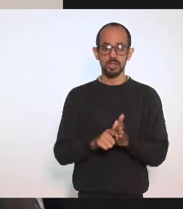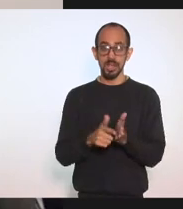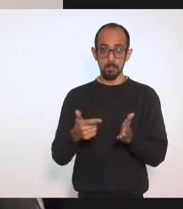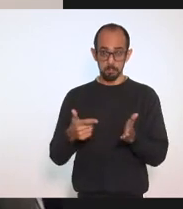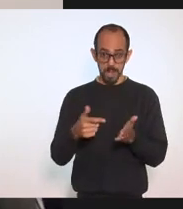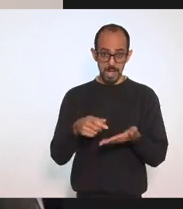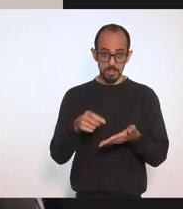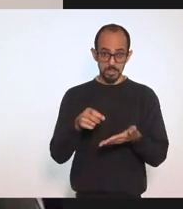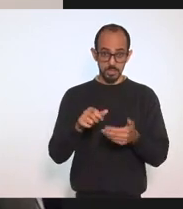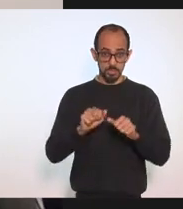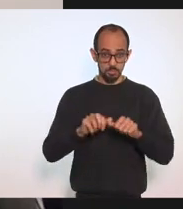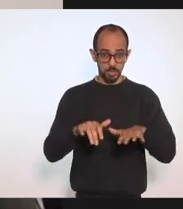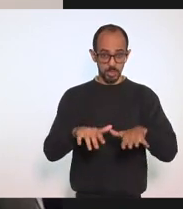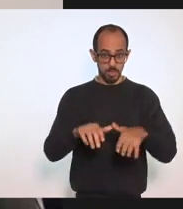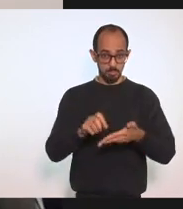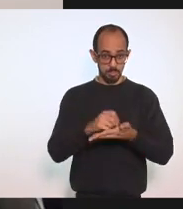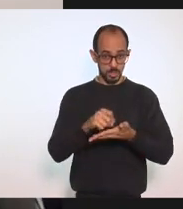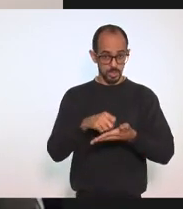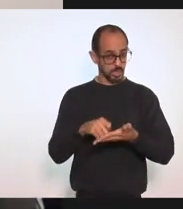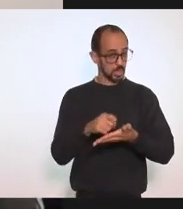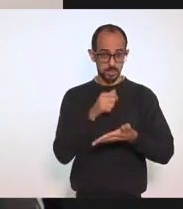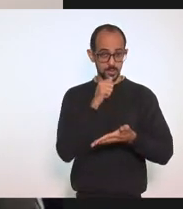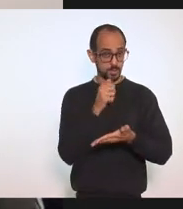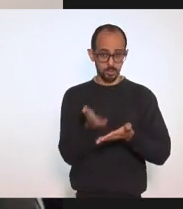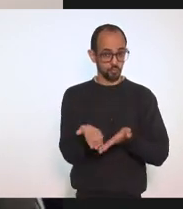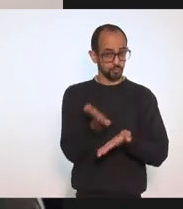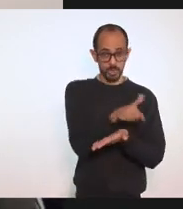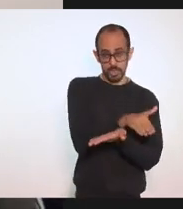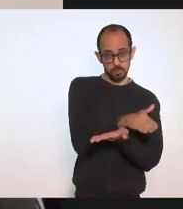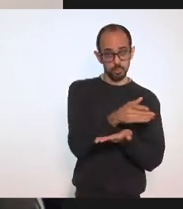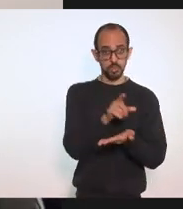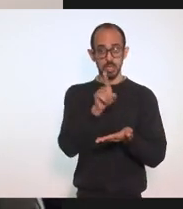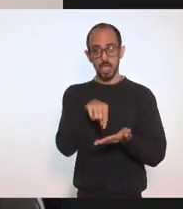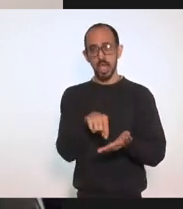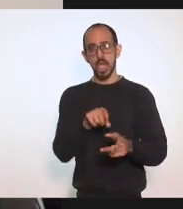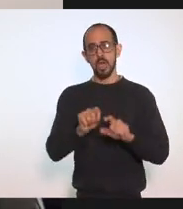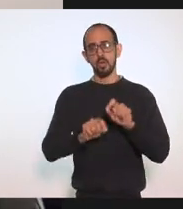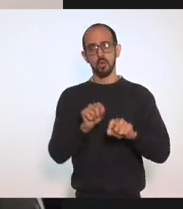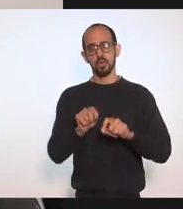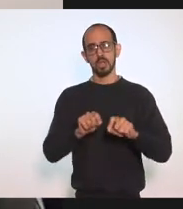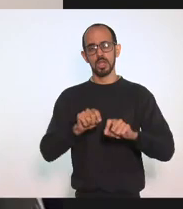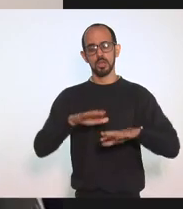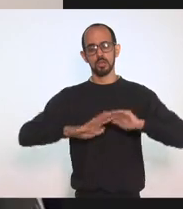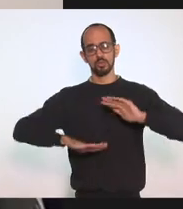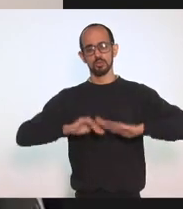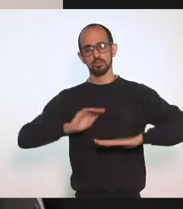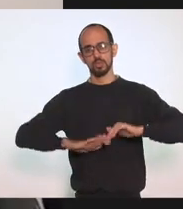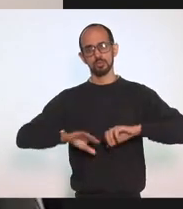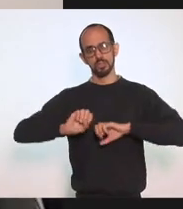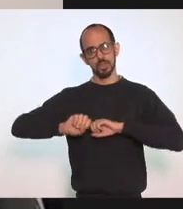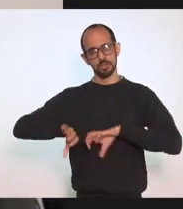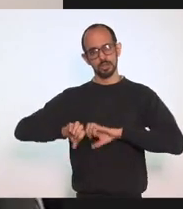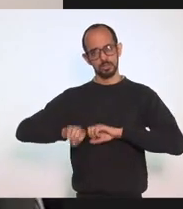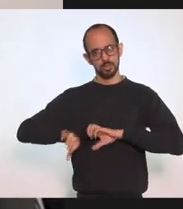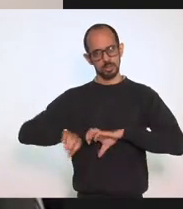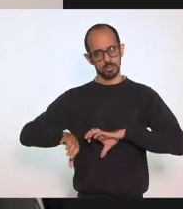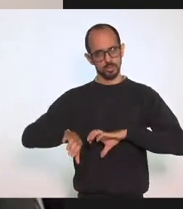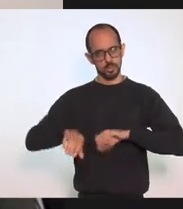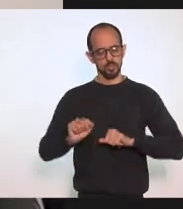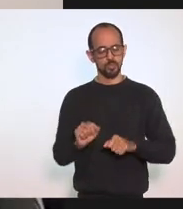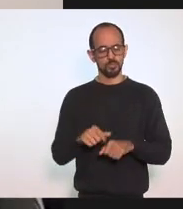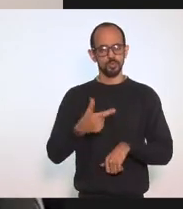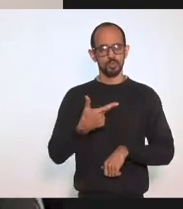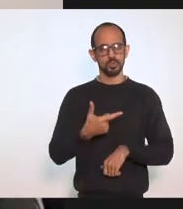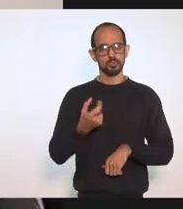Que ainda Não viramos E eu estou Me referindo Aos nossos Educadores No ano De